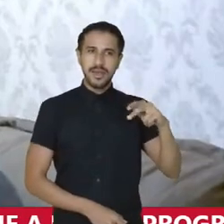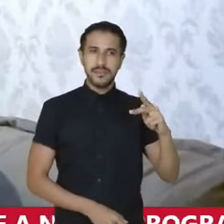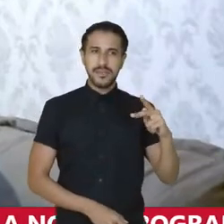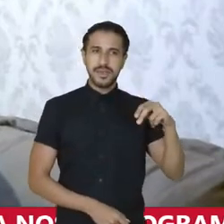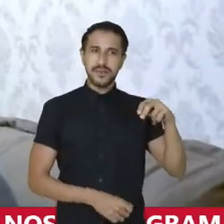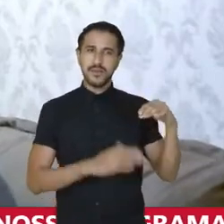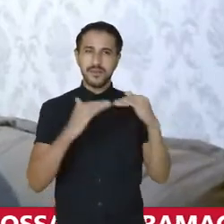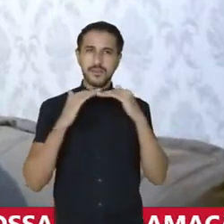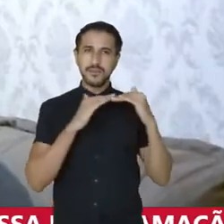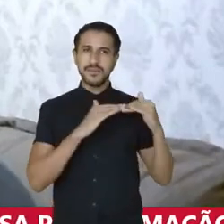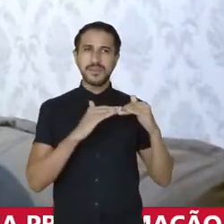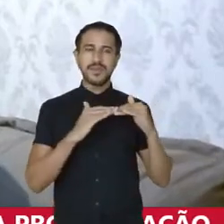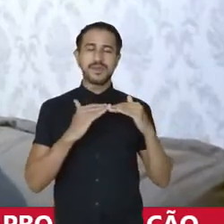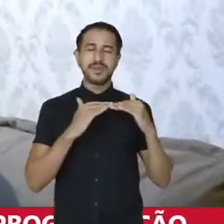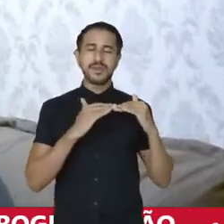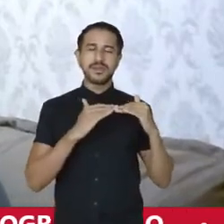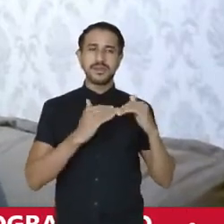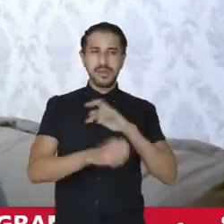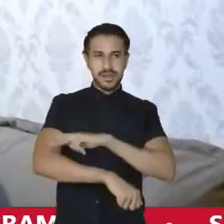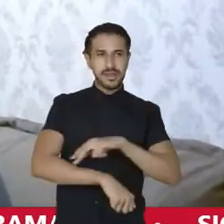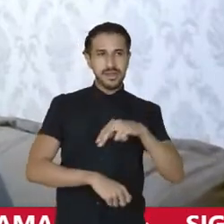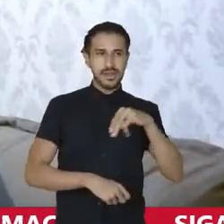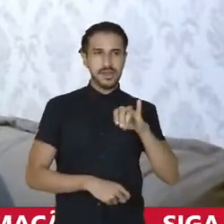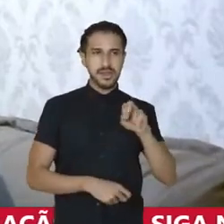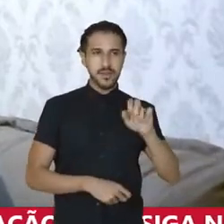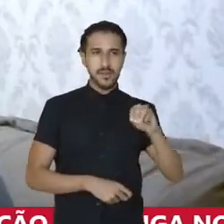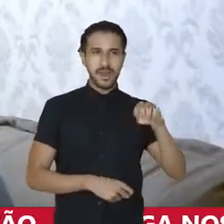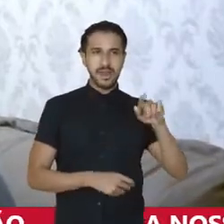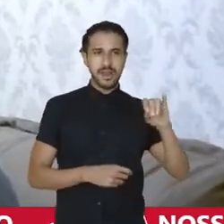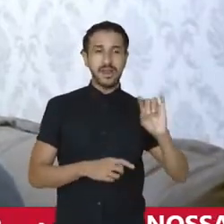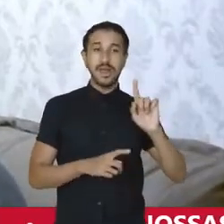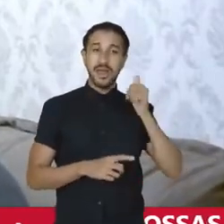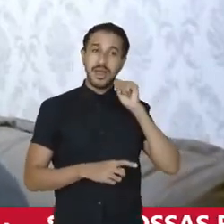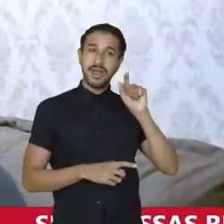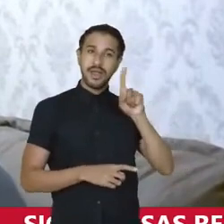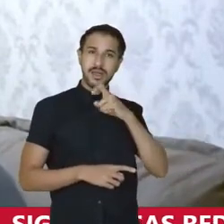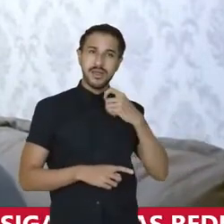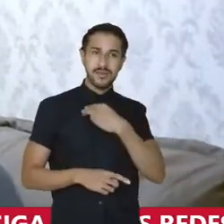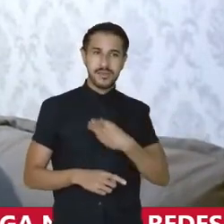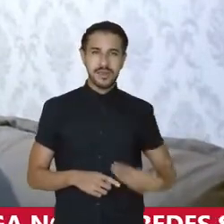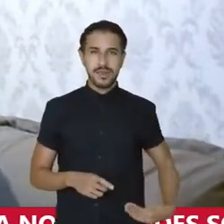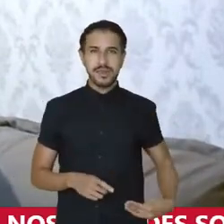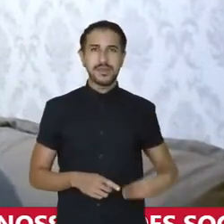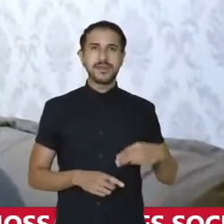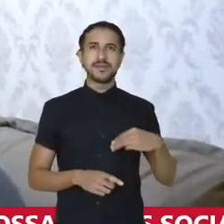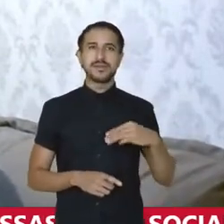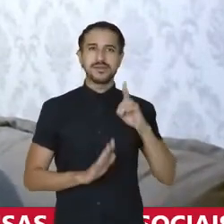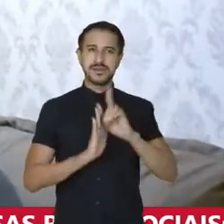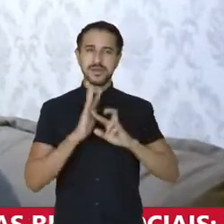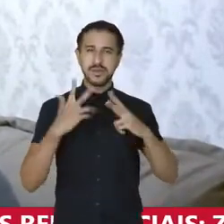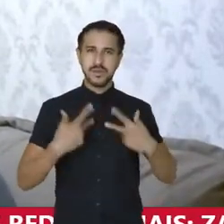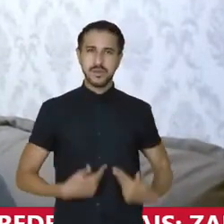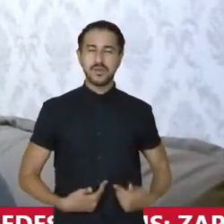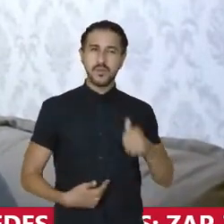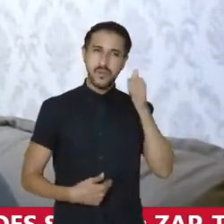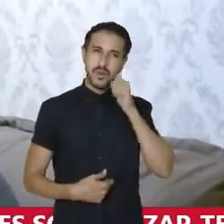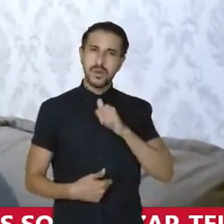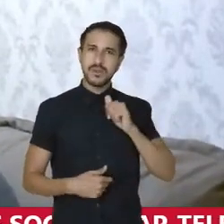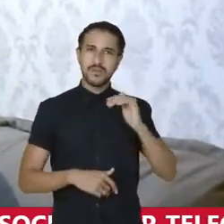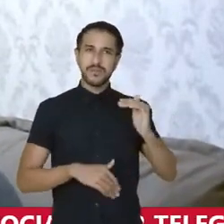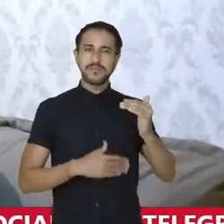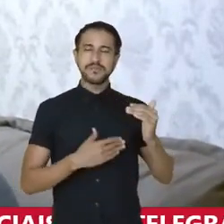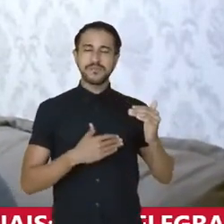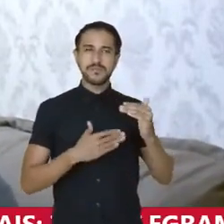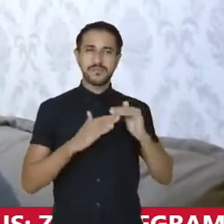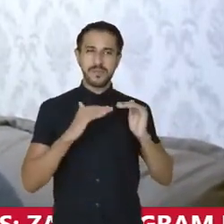Racial, Nilma Lino, também a nossa ex-ministra. Nilma, que é ex-ministra de Direitos Humanos, Mulheres e Igualdade